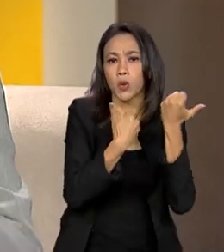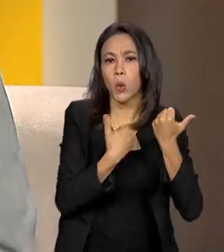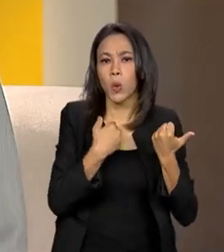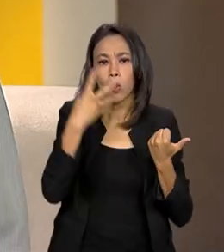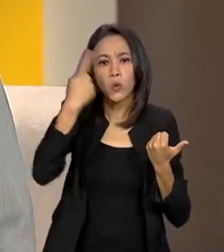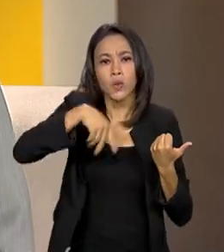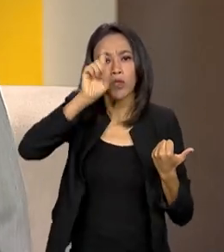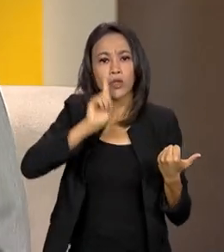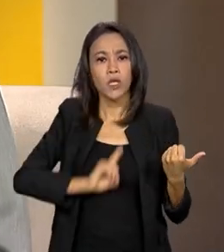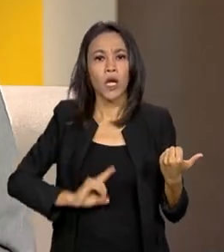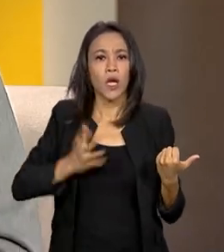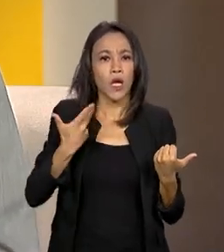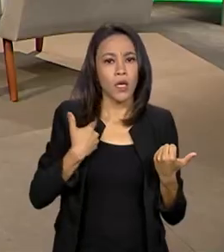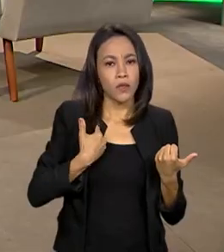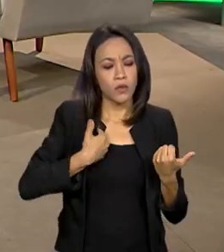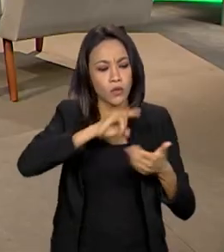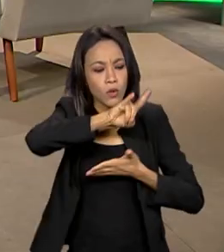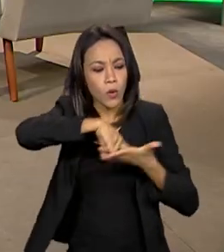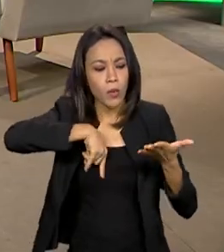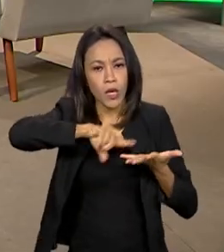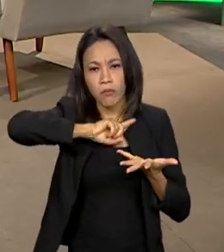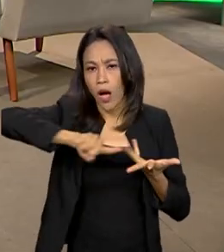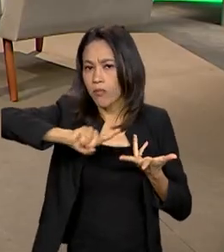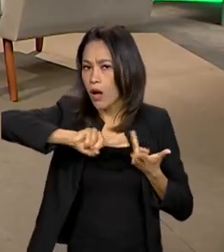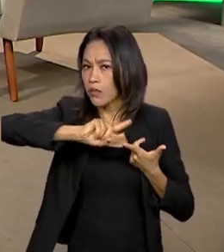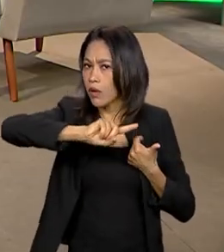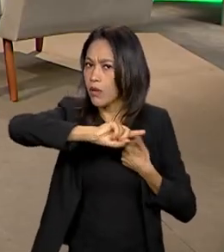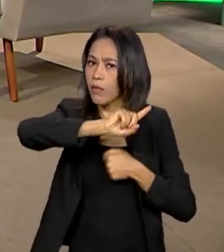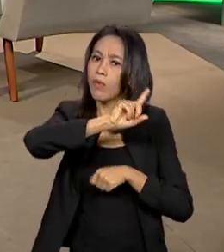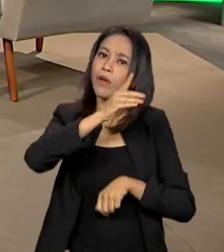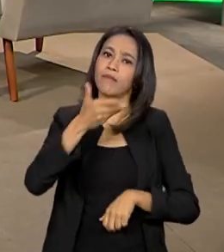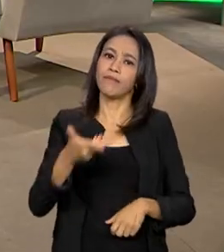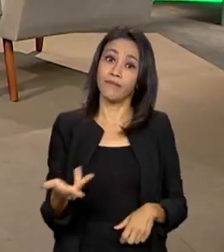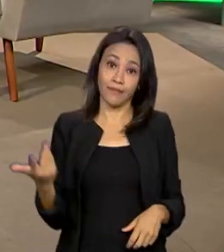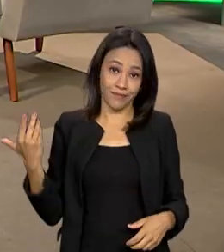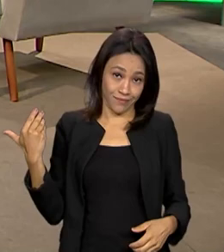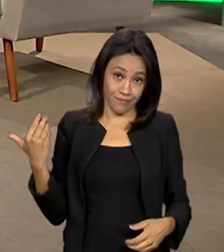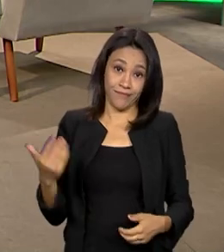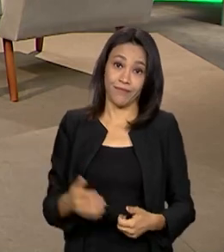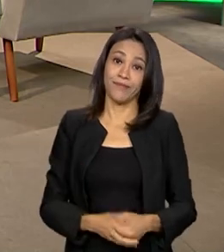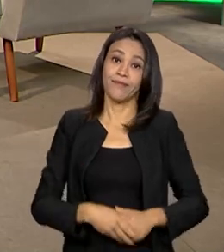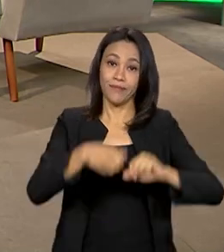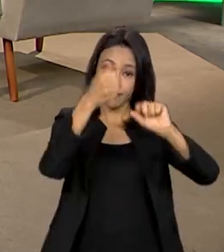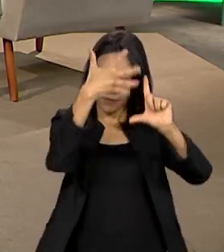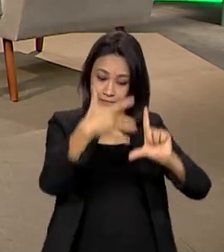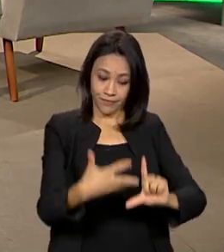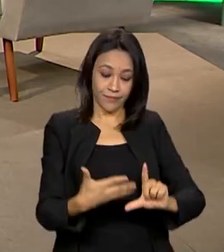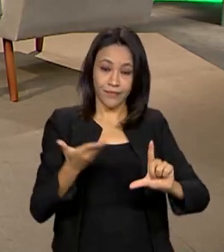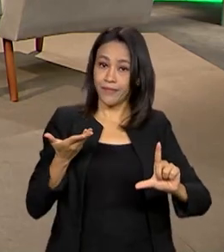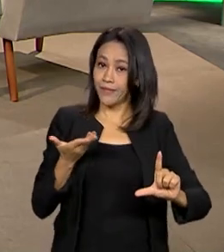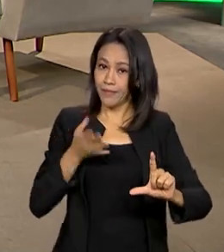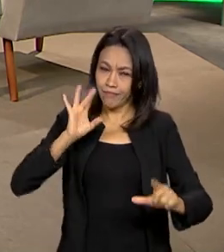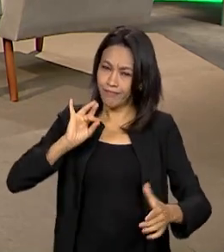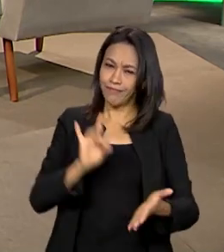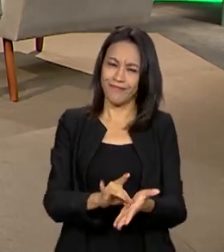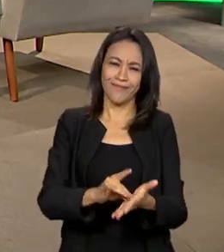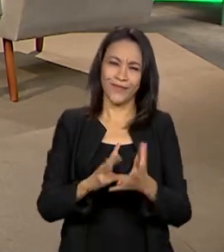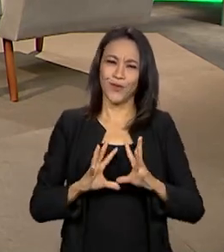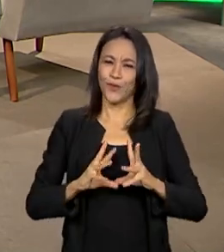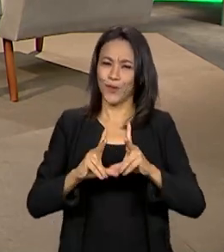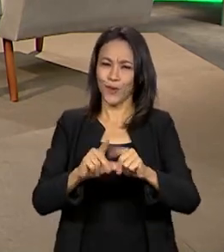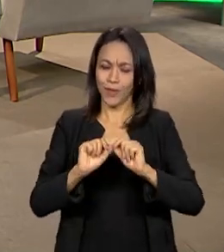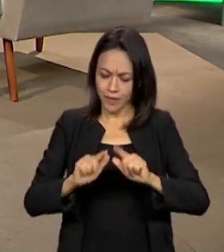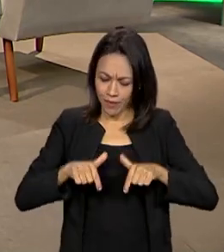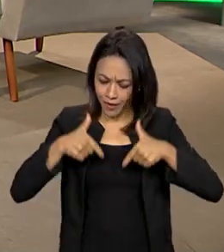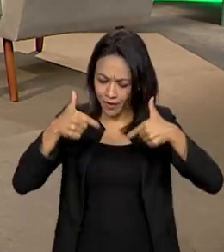direitos, e também uma forma facilitada de cumprir os seus deveres. Então, a plataforma GovBR, ela materializa toda essa agenda